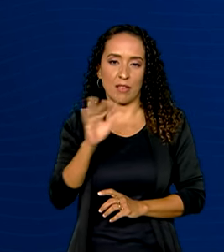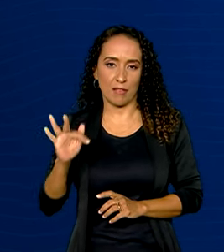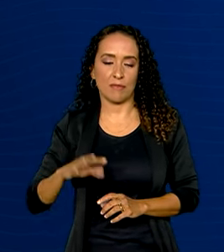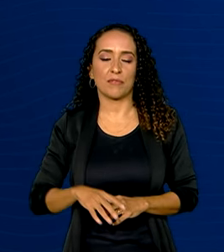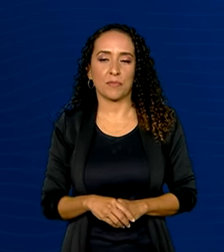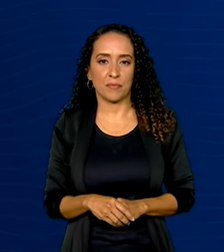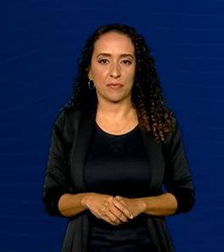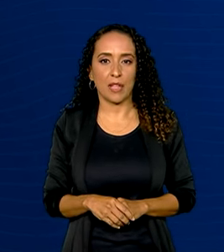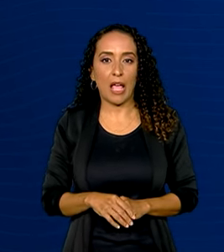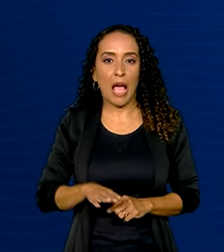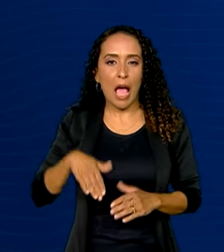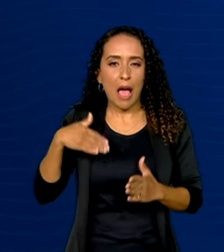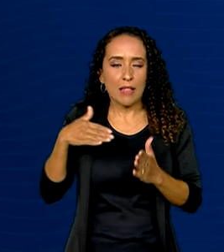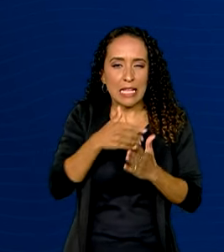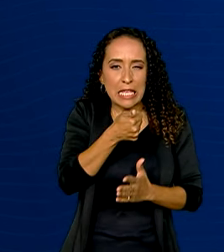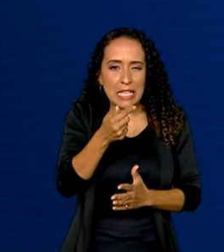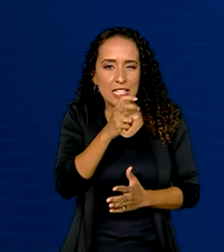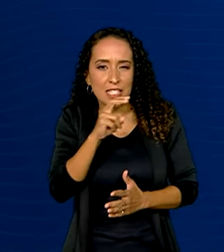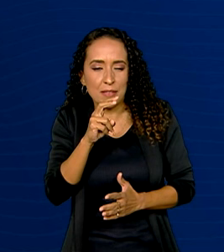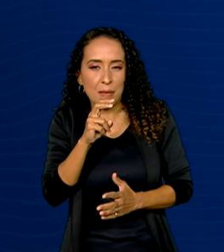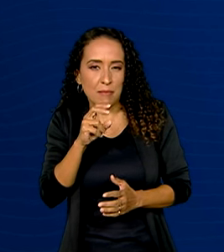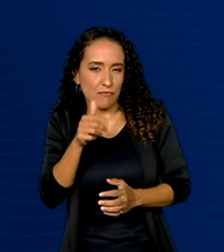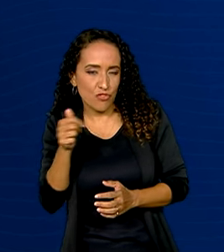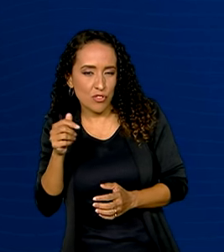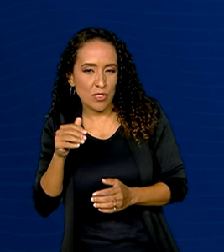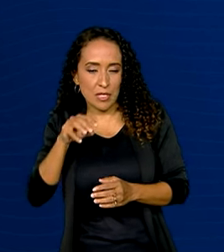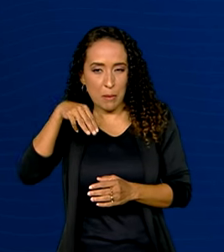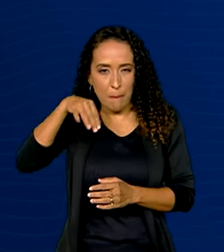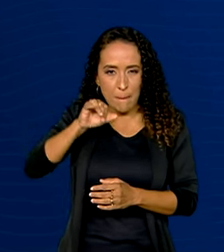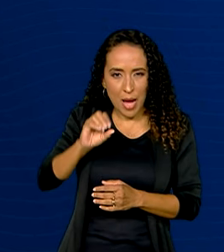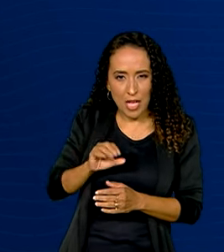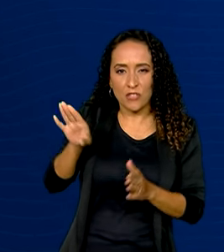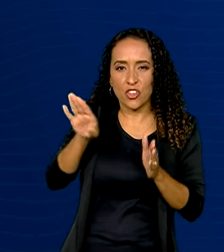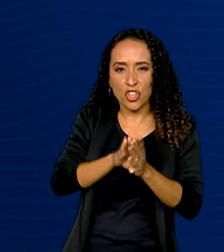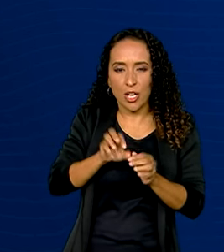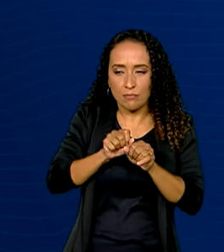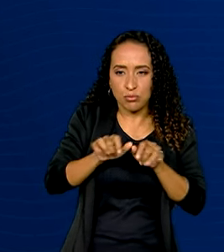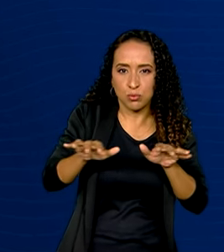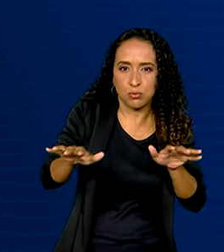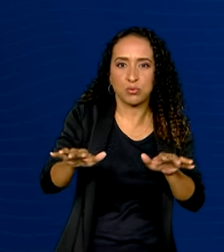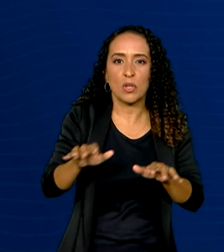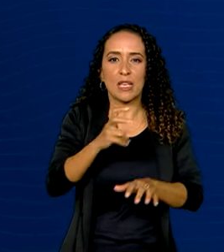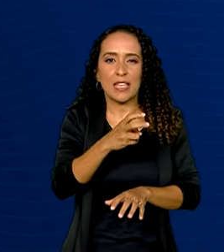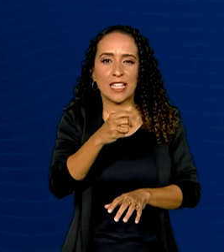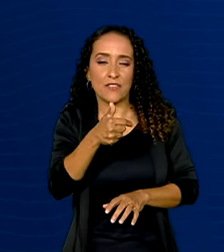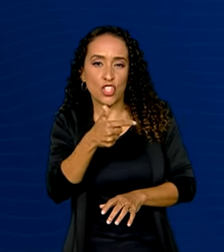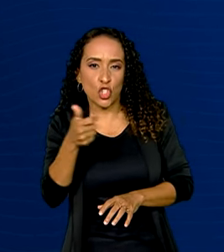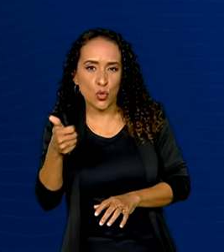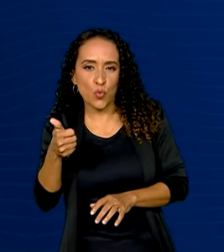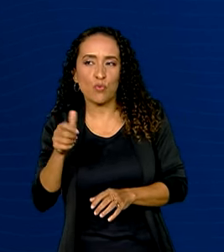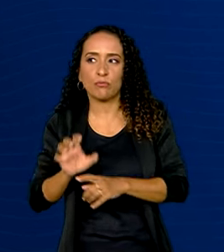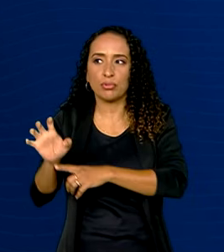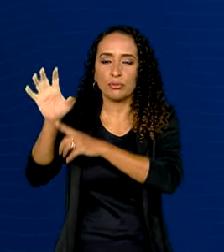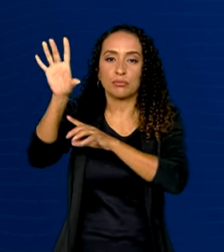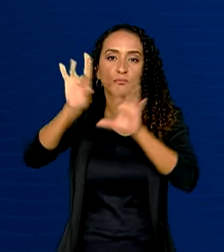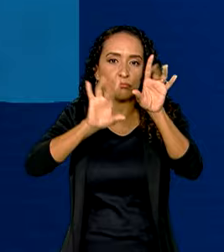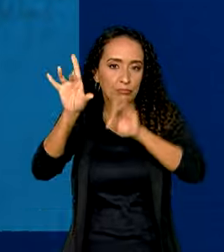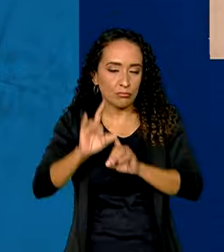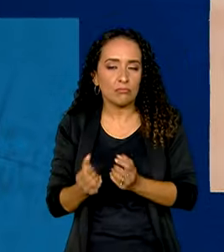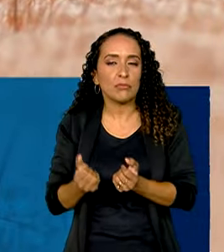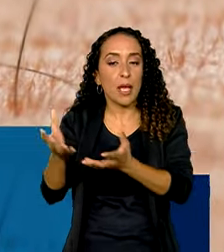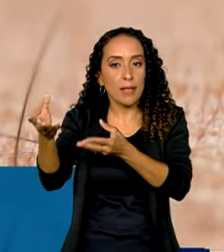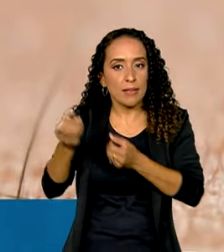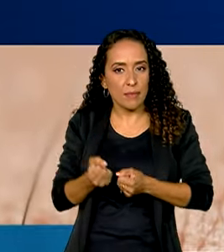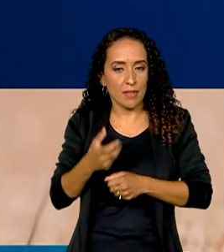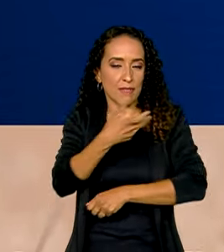Até a primeira quinzena de março, as doses devem chegar aos 521 municípios selecionados para receber a